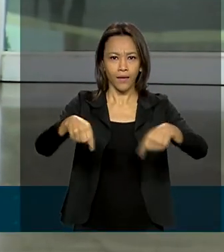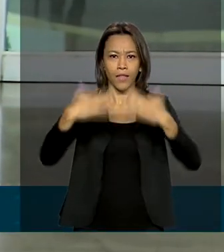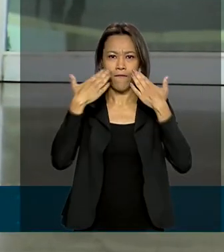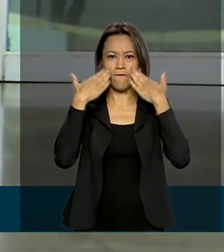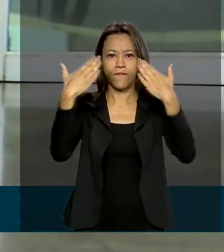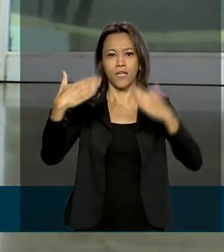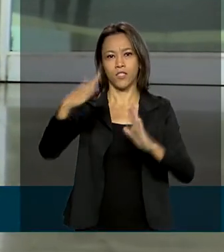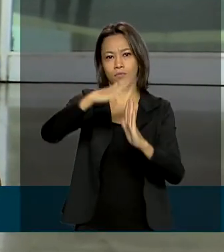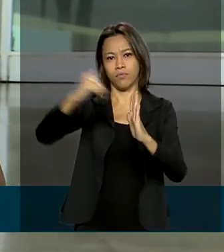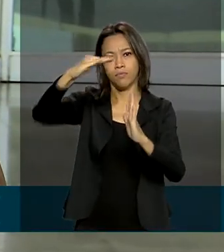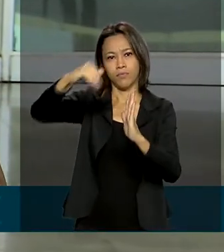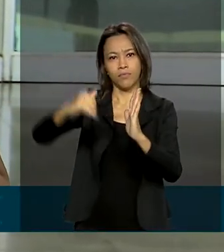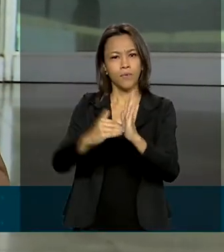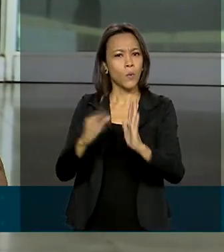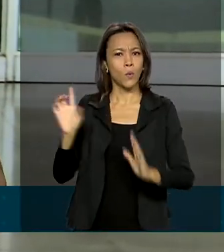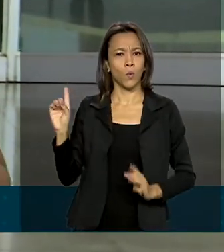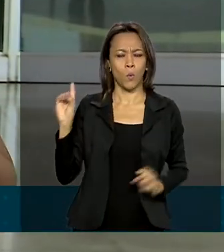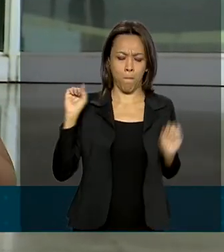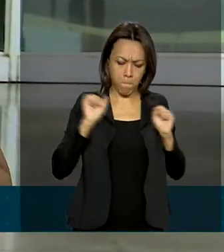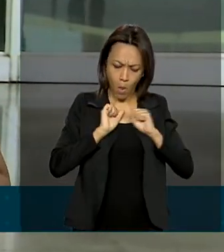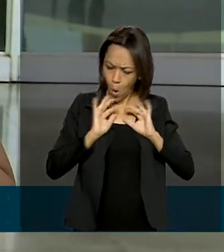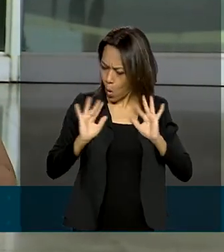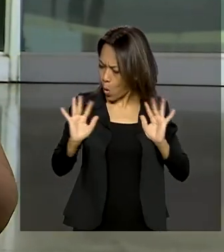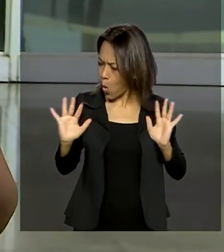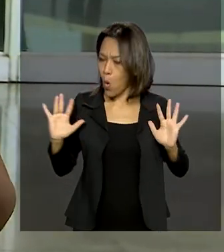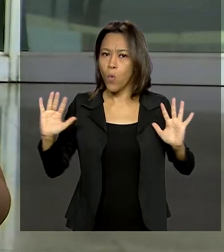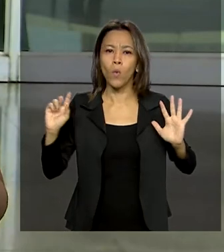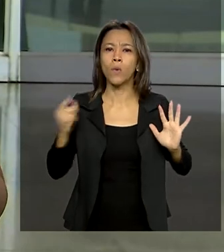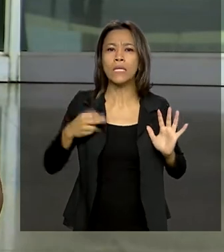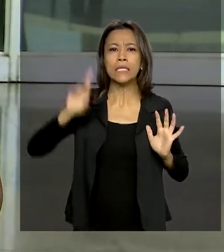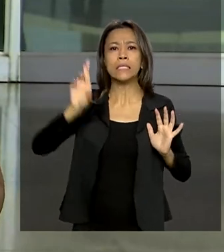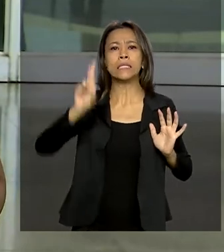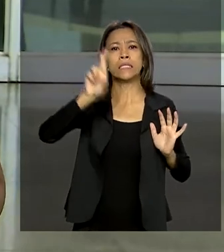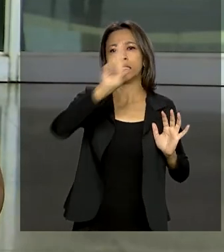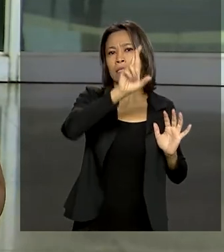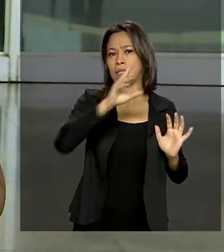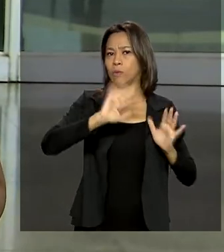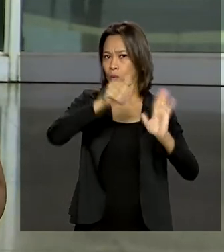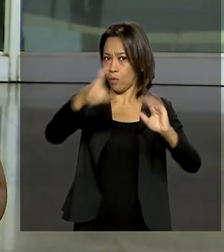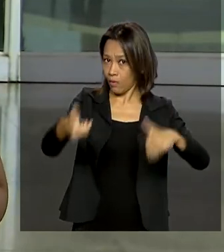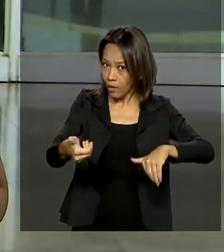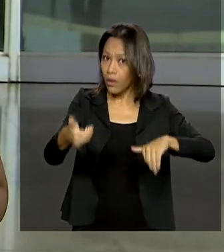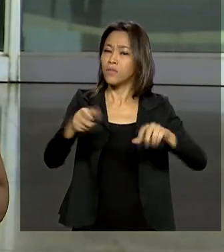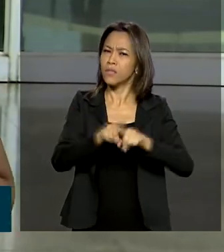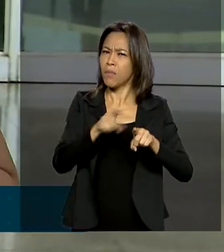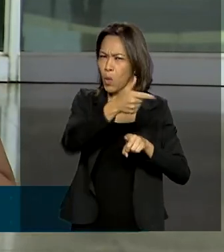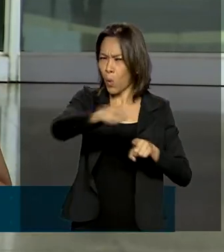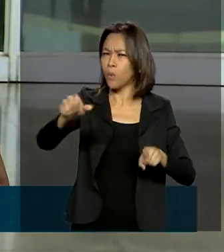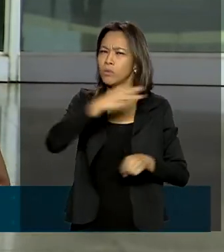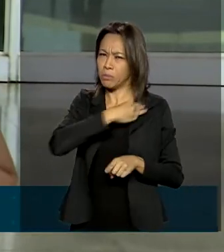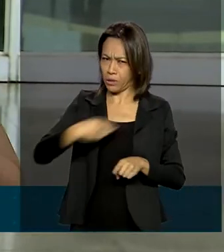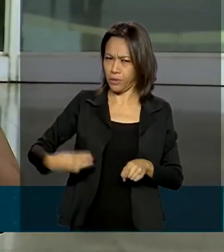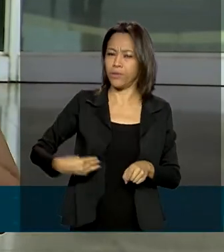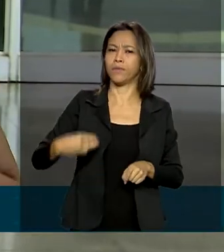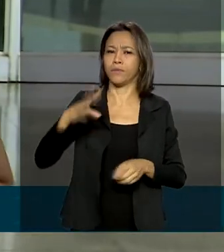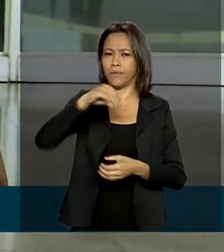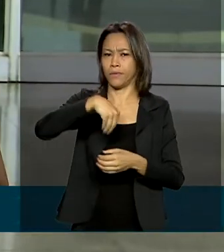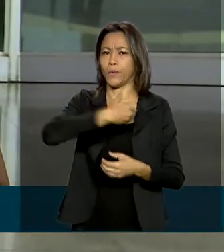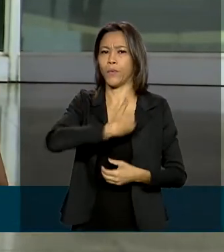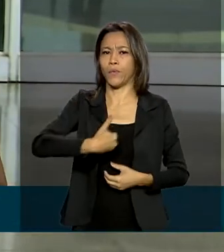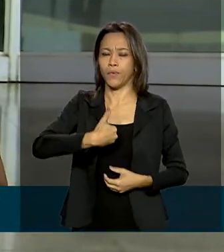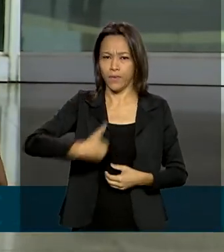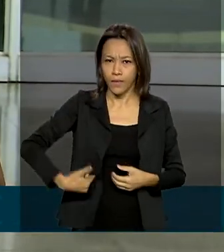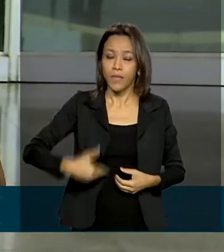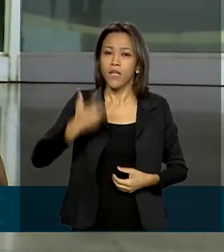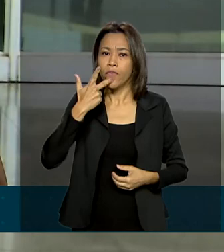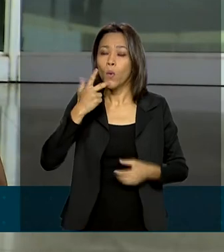da Alvorada. Ele estava acompanhado de líderes do governo no Congresso, outros parlamentares e também de alguns ministros do governo. E anunciou a prorrogação